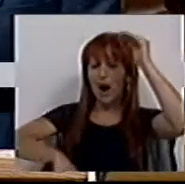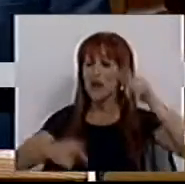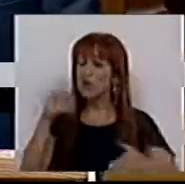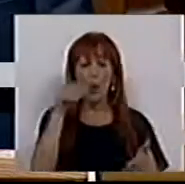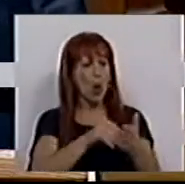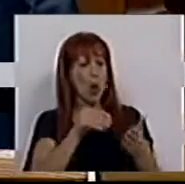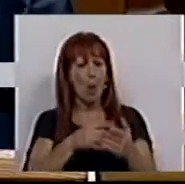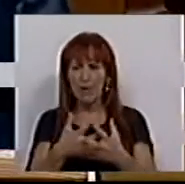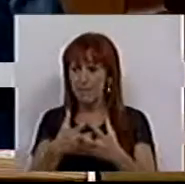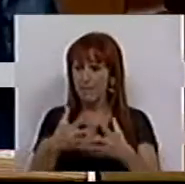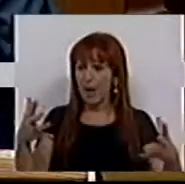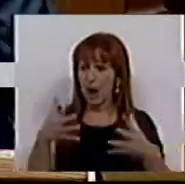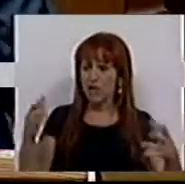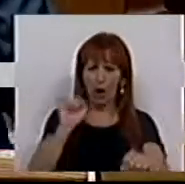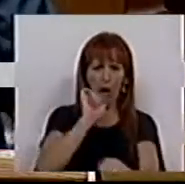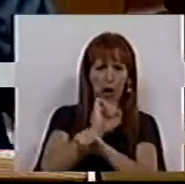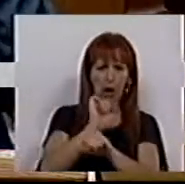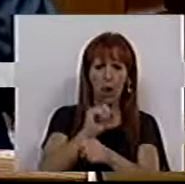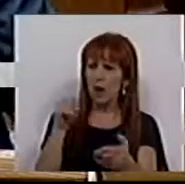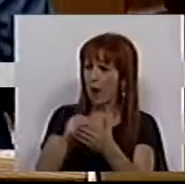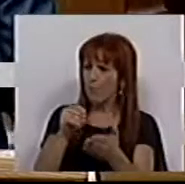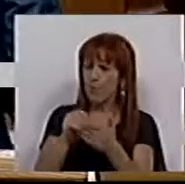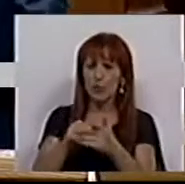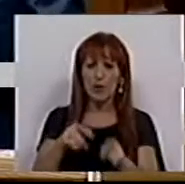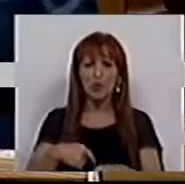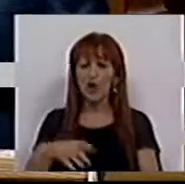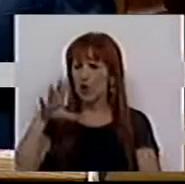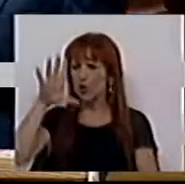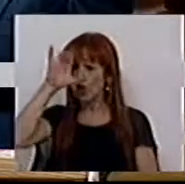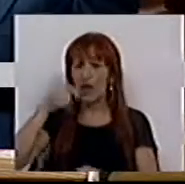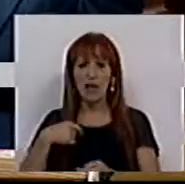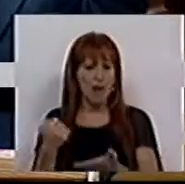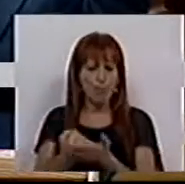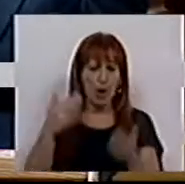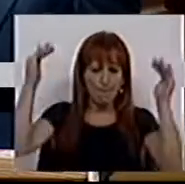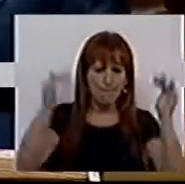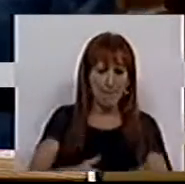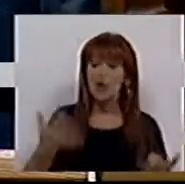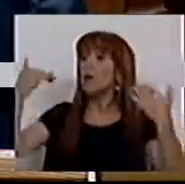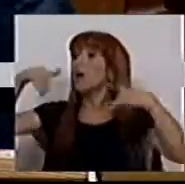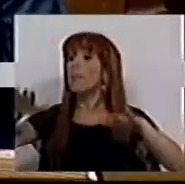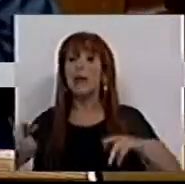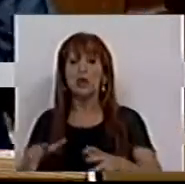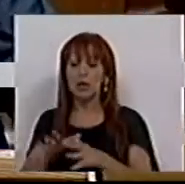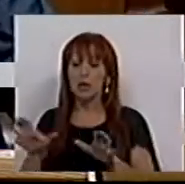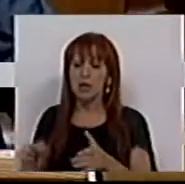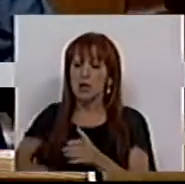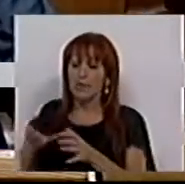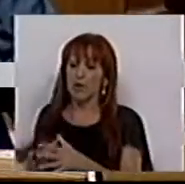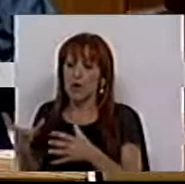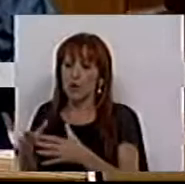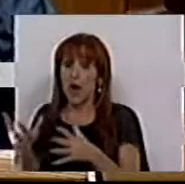onde os pobres são mais reféns da pobreza e o Estado menos os apoia, mas as grandes